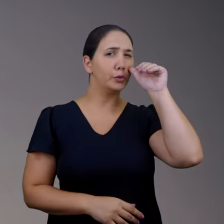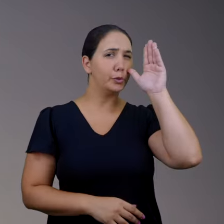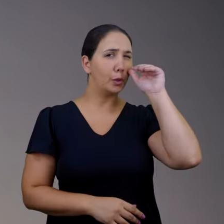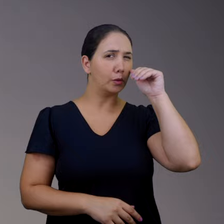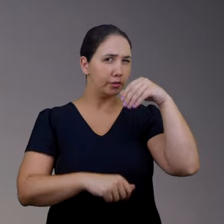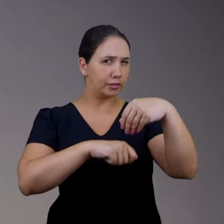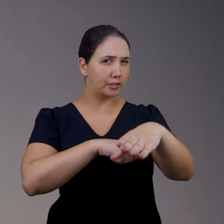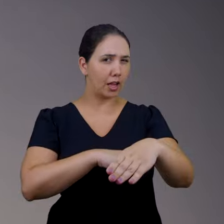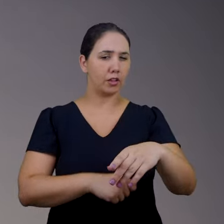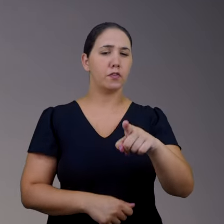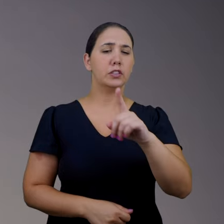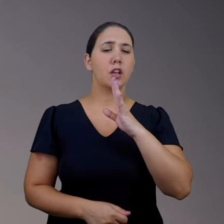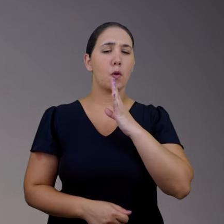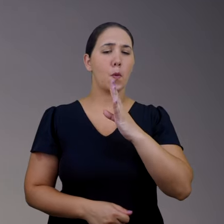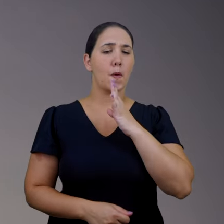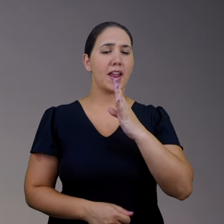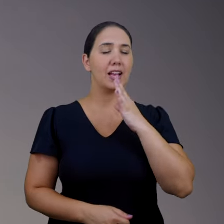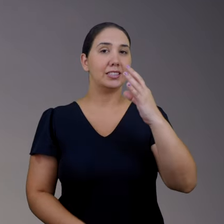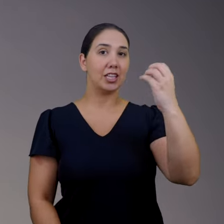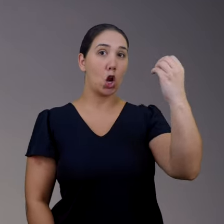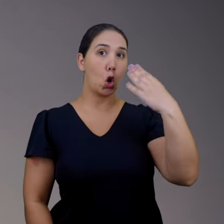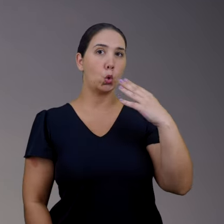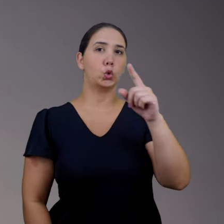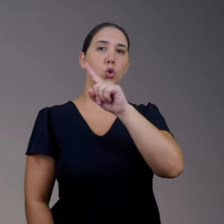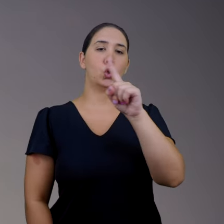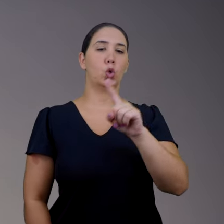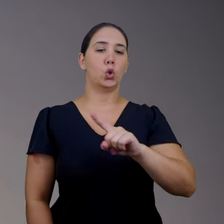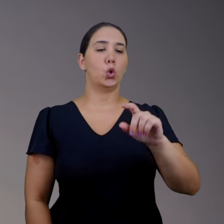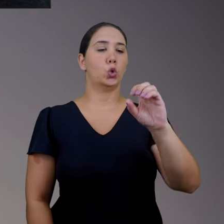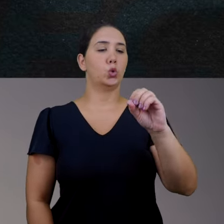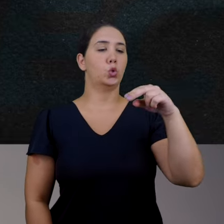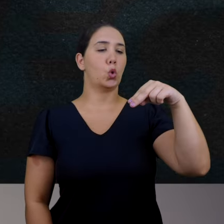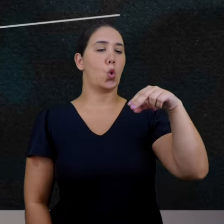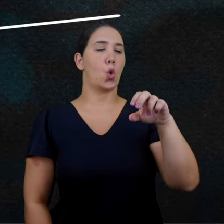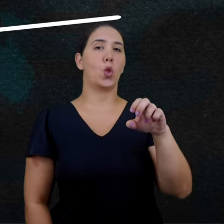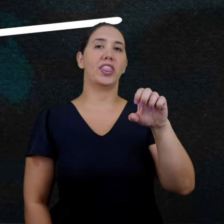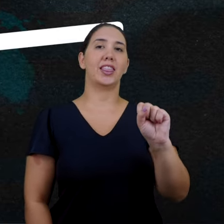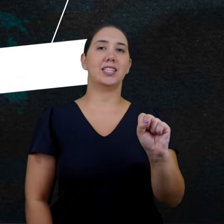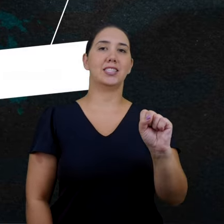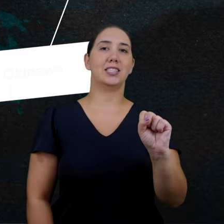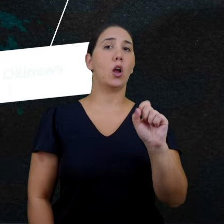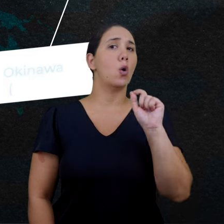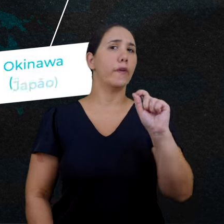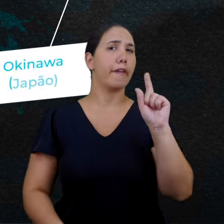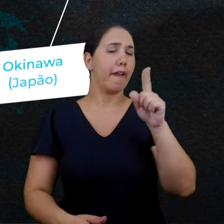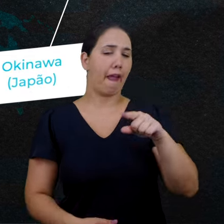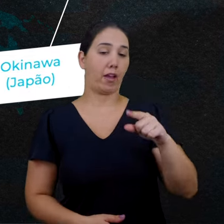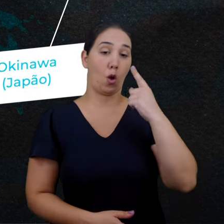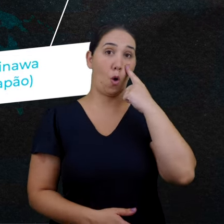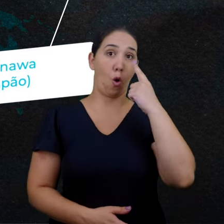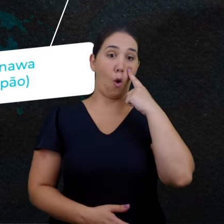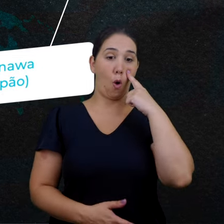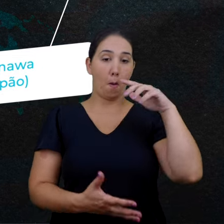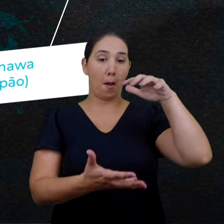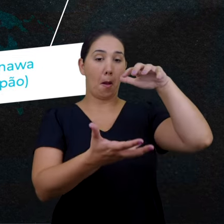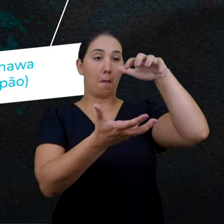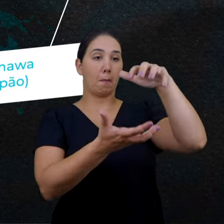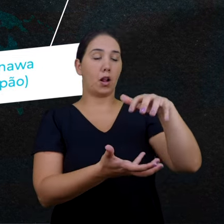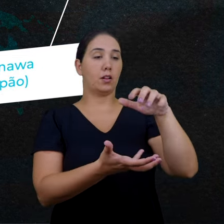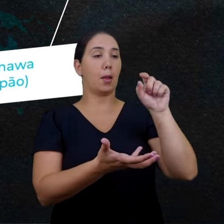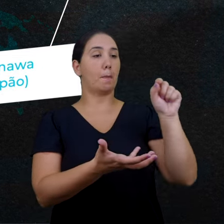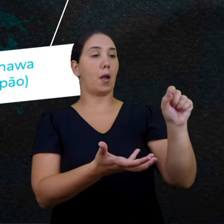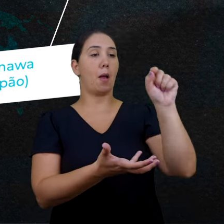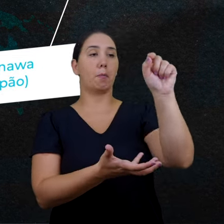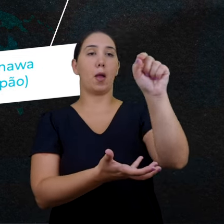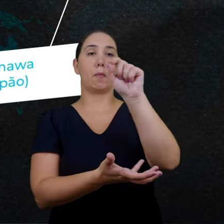curiosidade. Você já ouviu falar em blue zones ou zonas azuis? É como são chamadas cinco localidades no